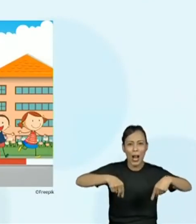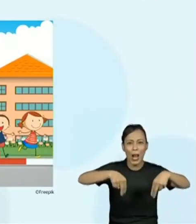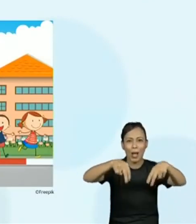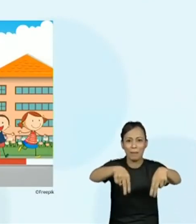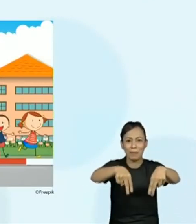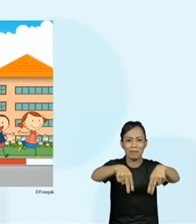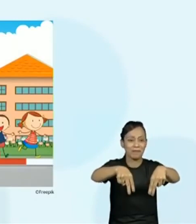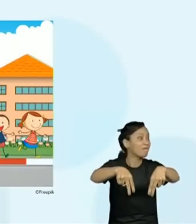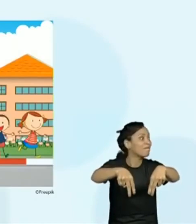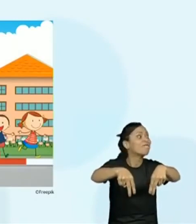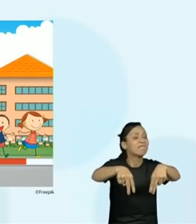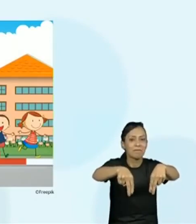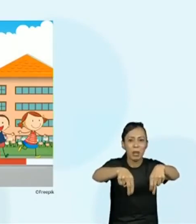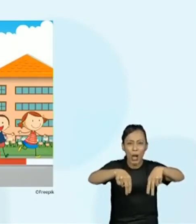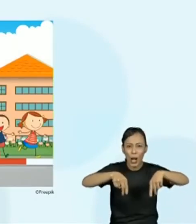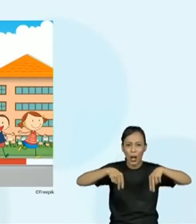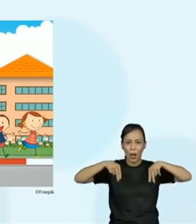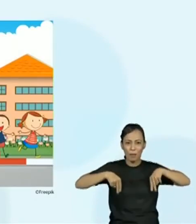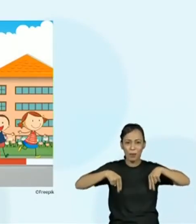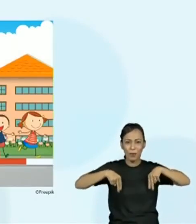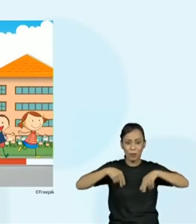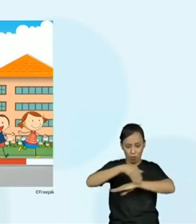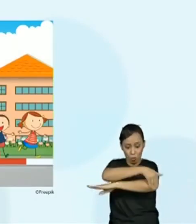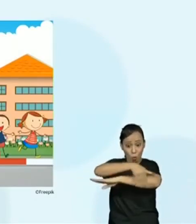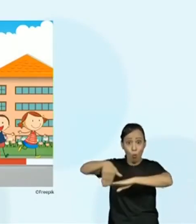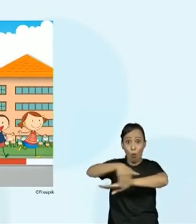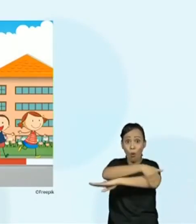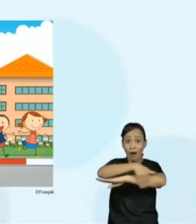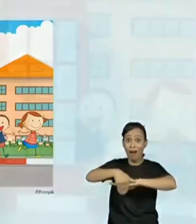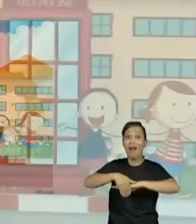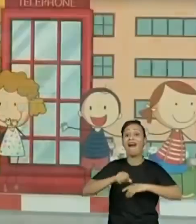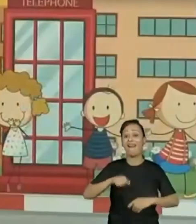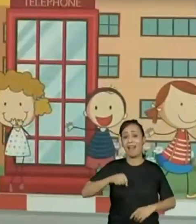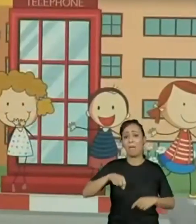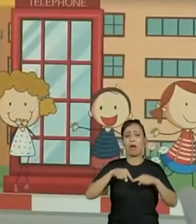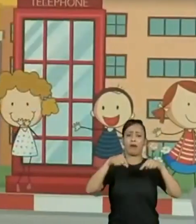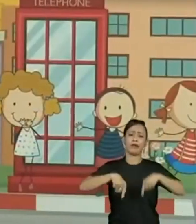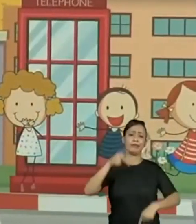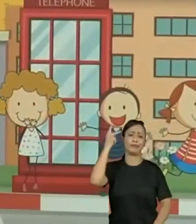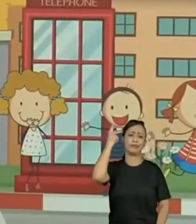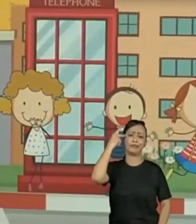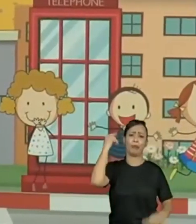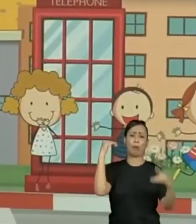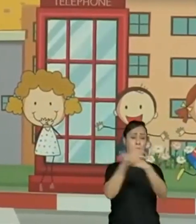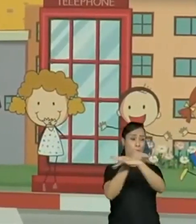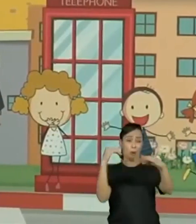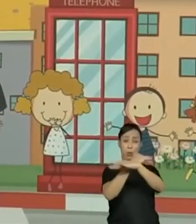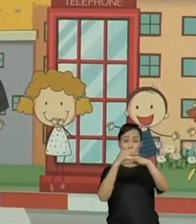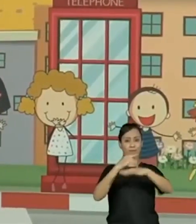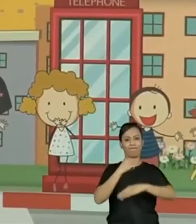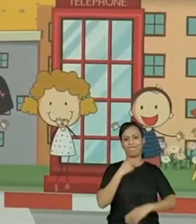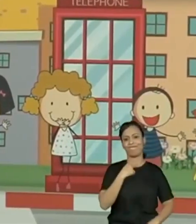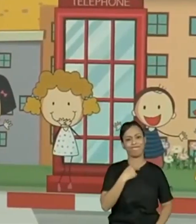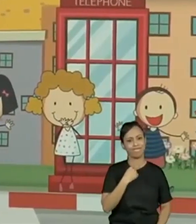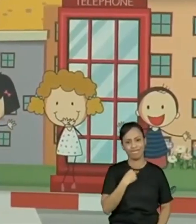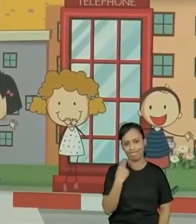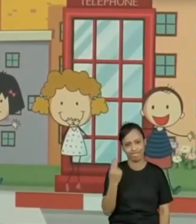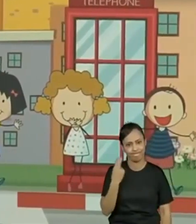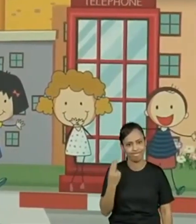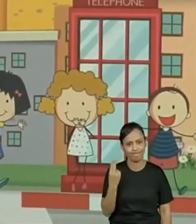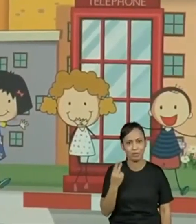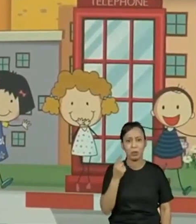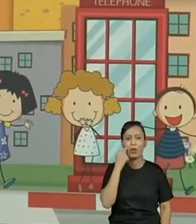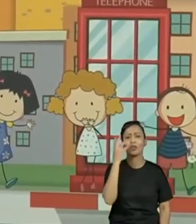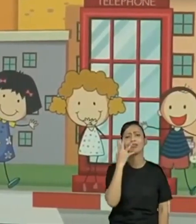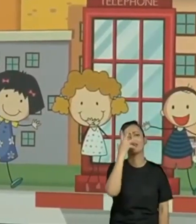fazendo aí não, tá, gente? Não vão pegar a rua aí e brincar, não. Vocês não conseguem. Mãe da rua. Olha aí, observem. Olha que